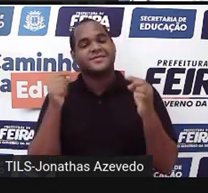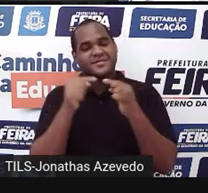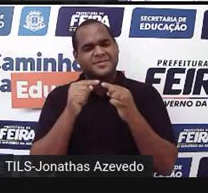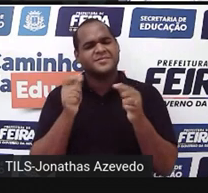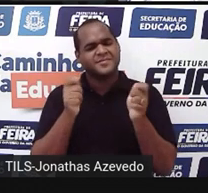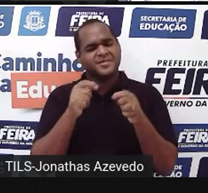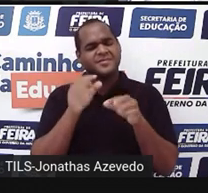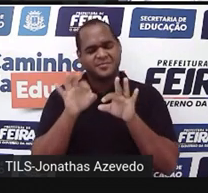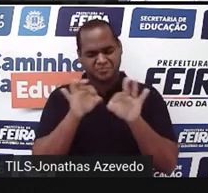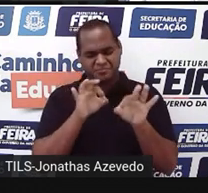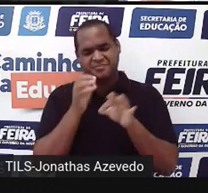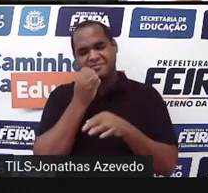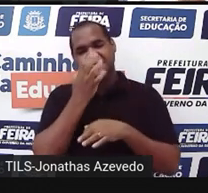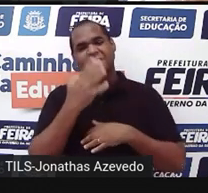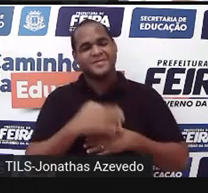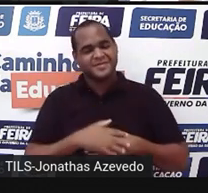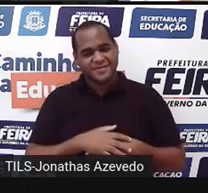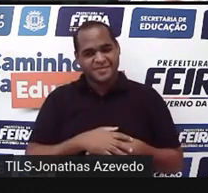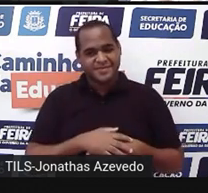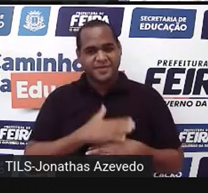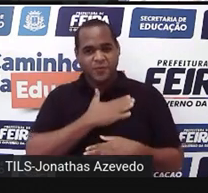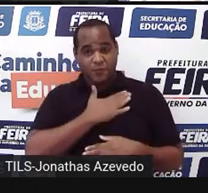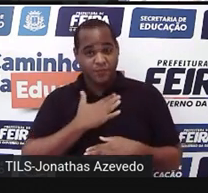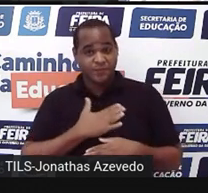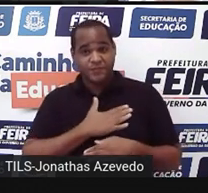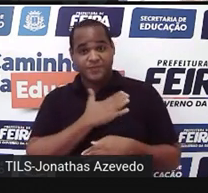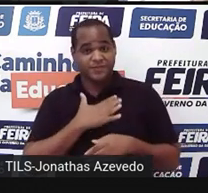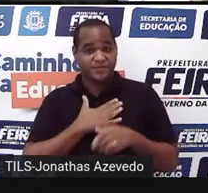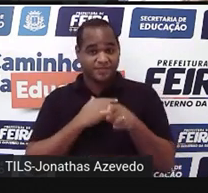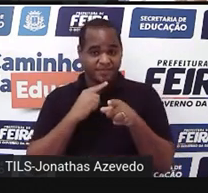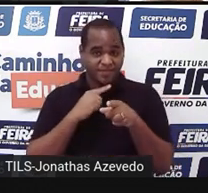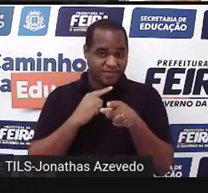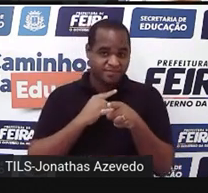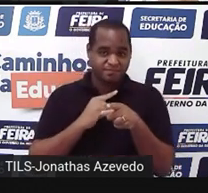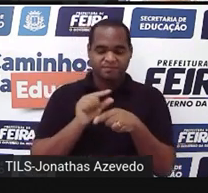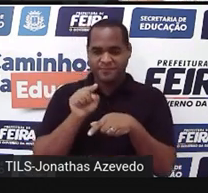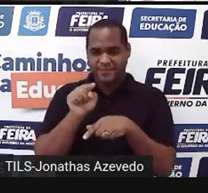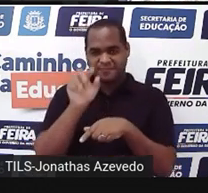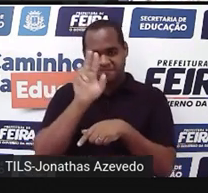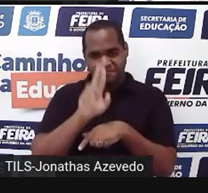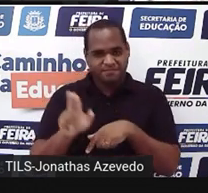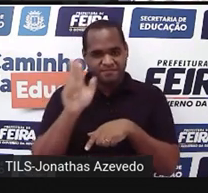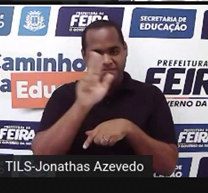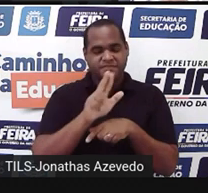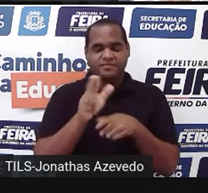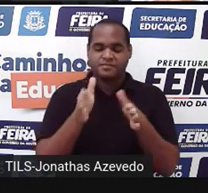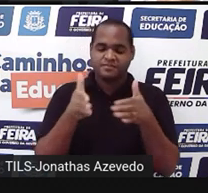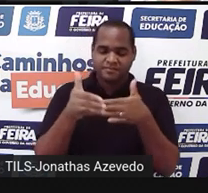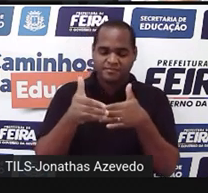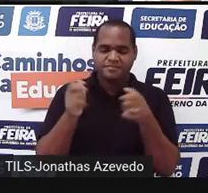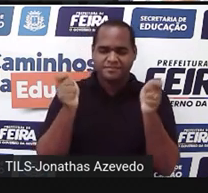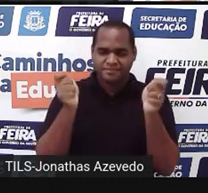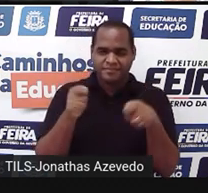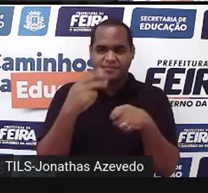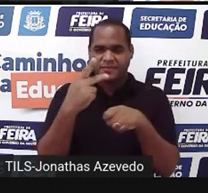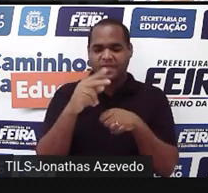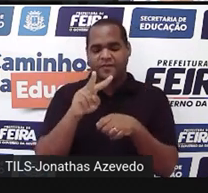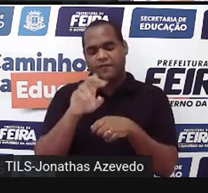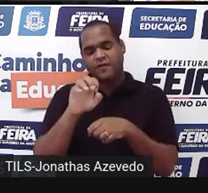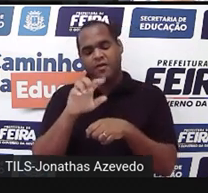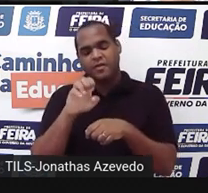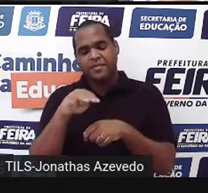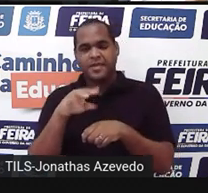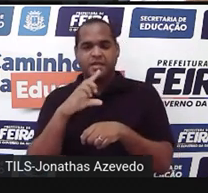forma, tá? Gostou disso, né? Usar cubinhos para medir, ó, o volume de um